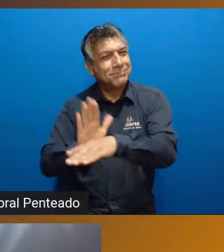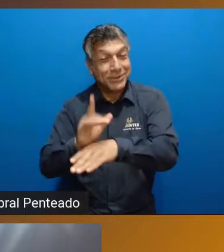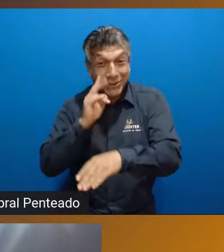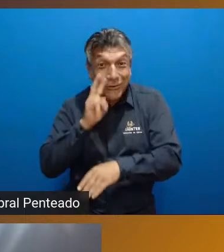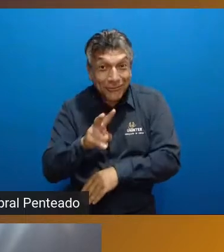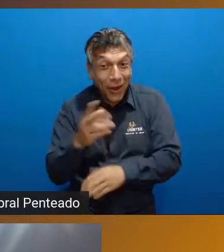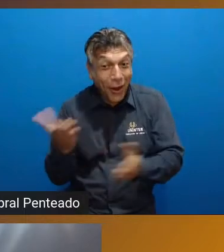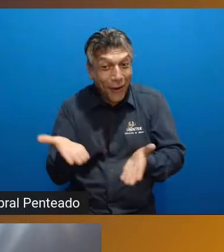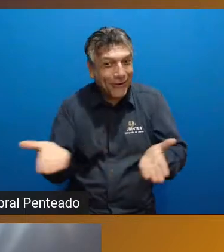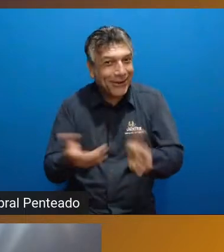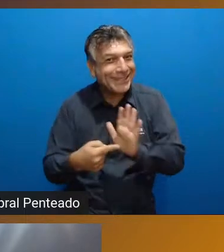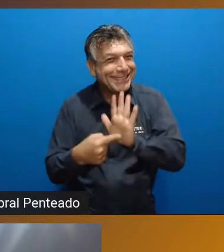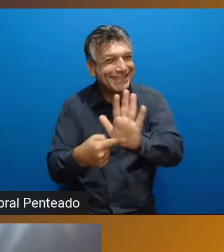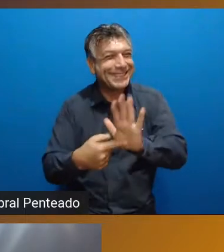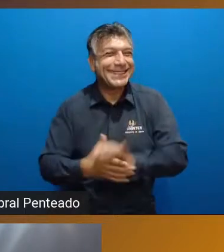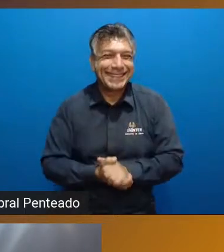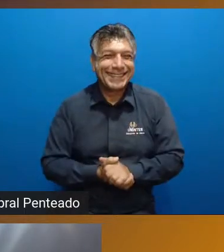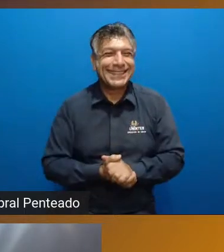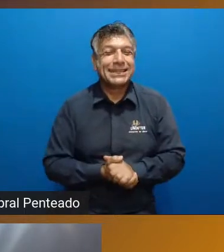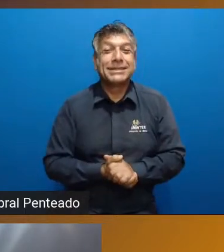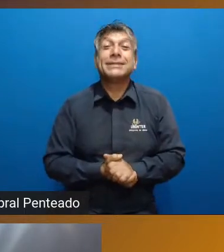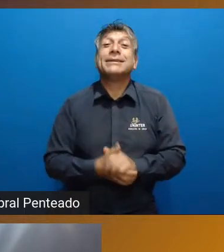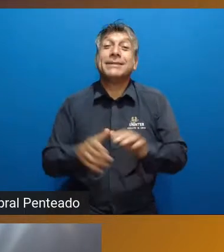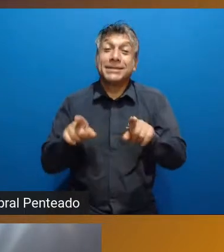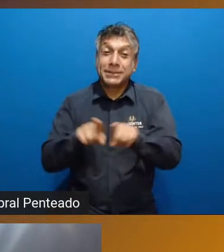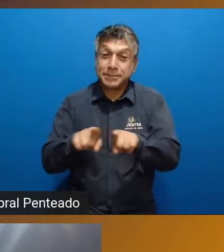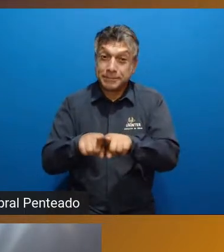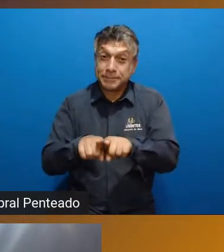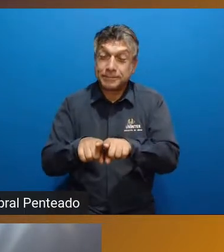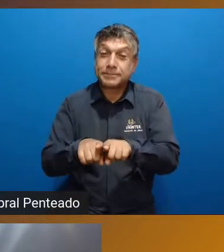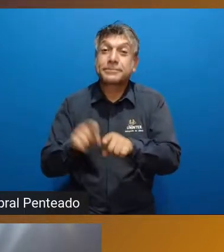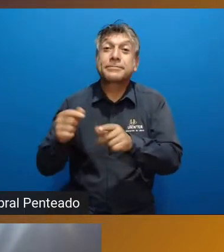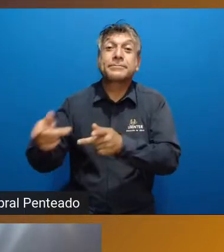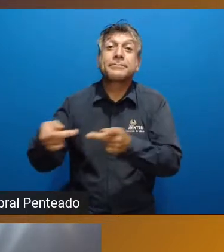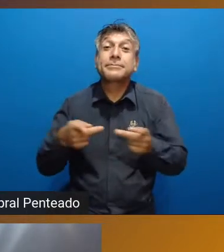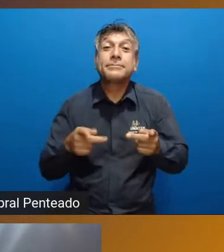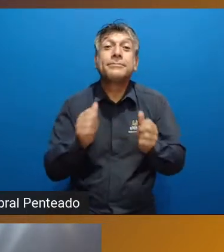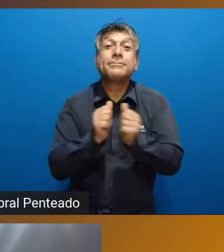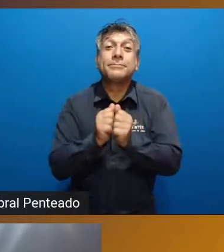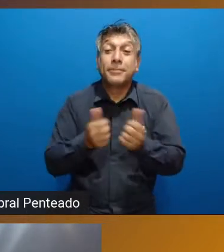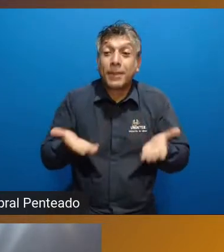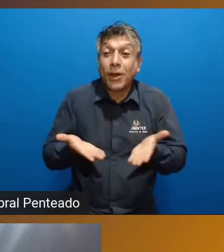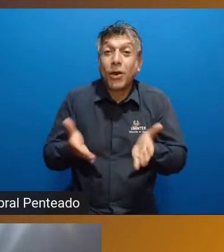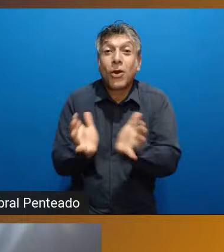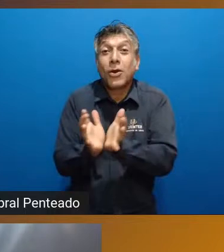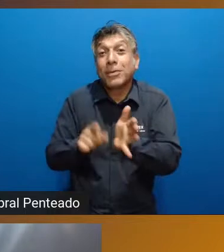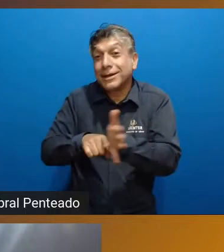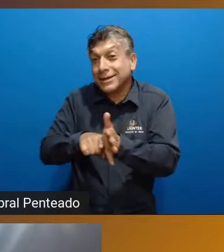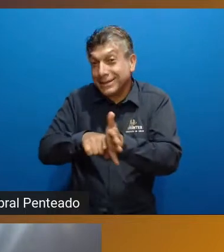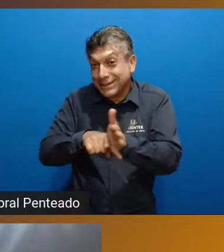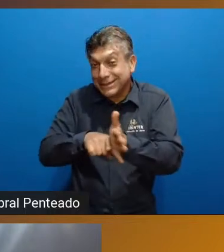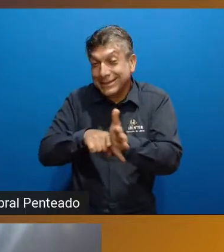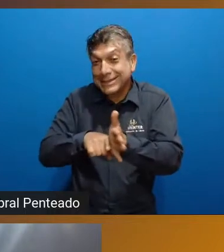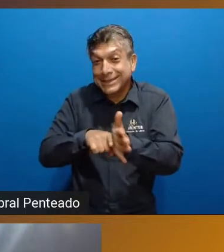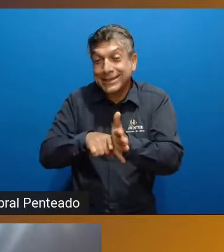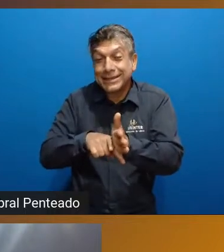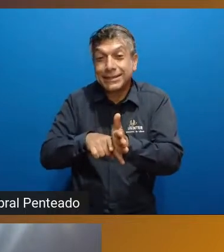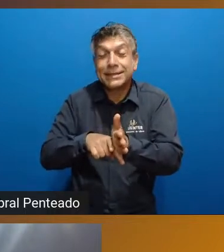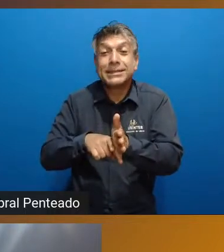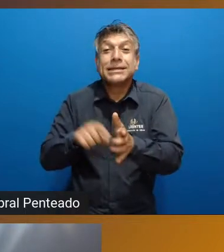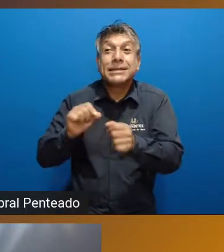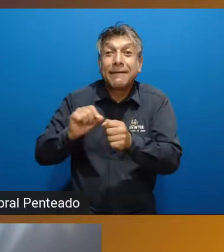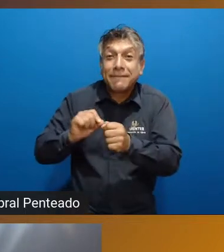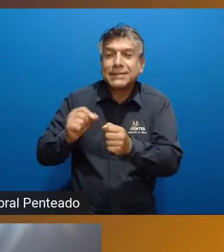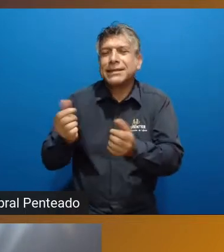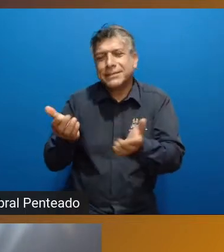estão conosco nessa apresentação. Além disso, convidados a participar conosco, nosso grupo de pesquisa, acompanhem junto com a gente o que a gente acontece,